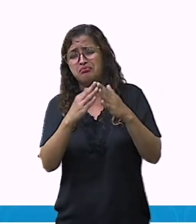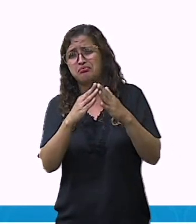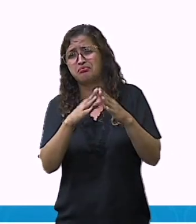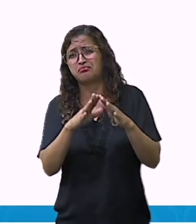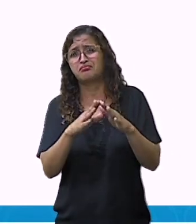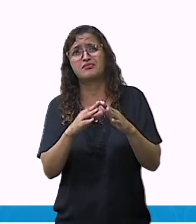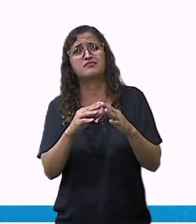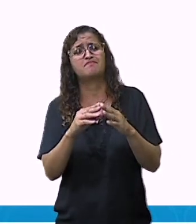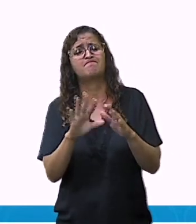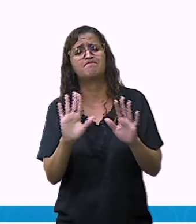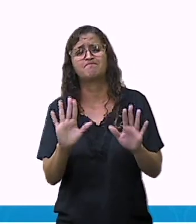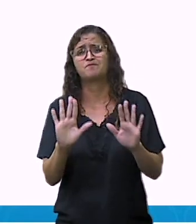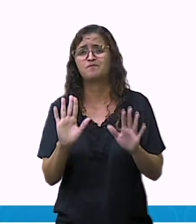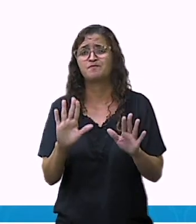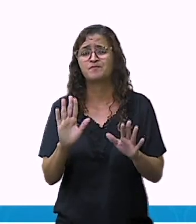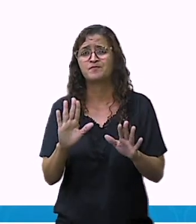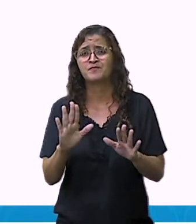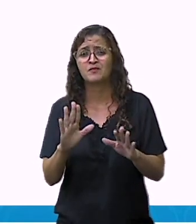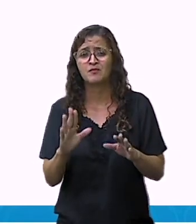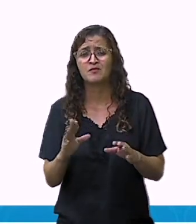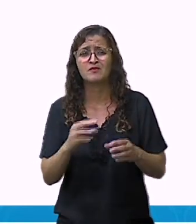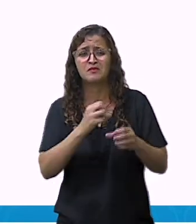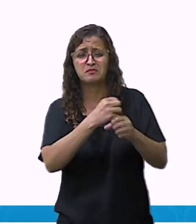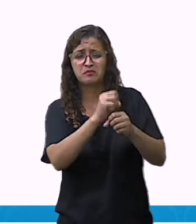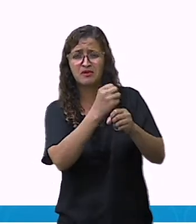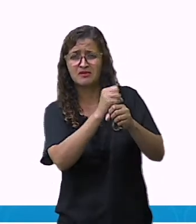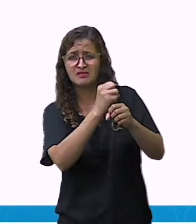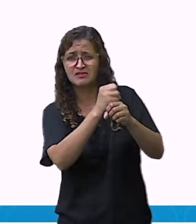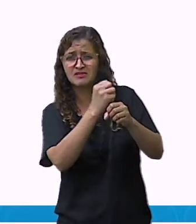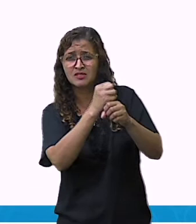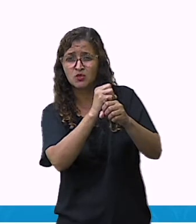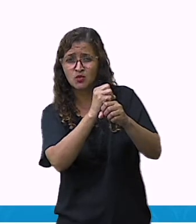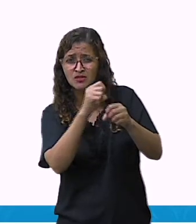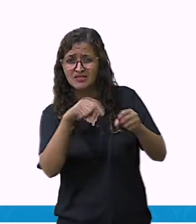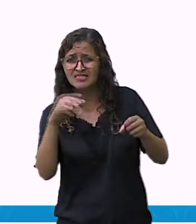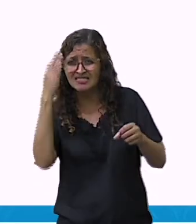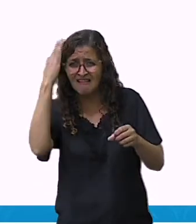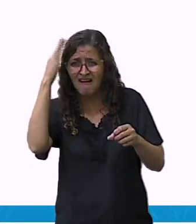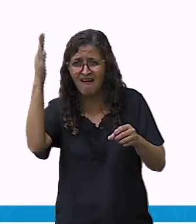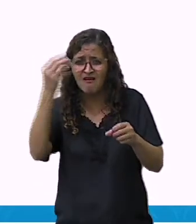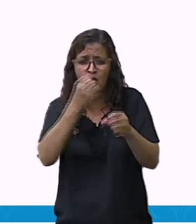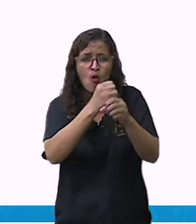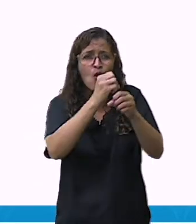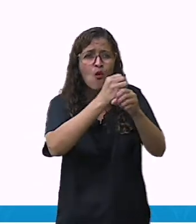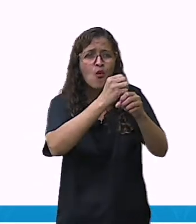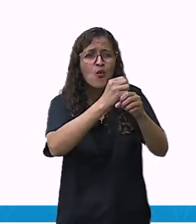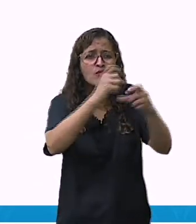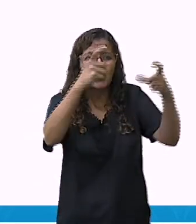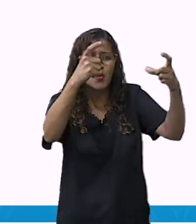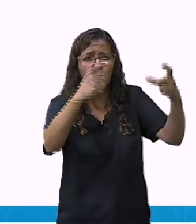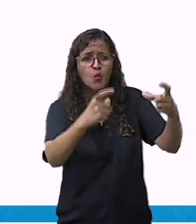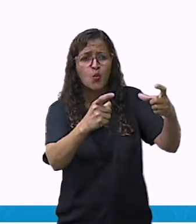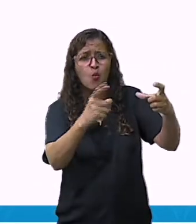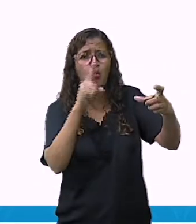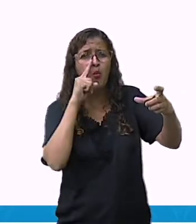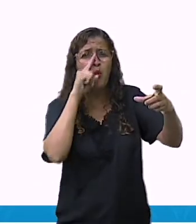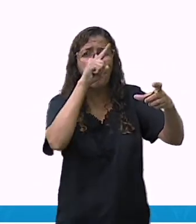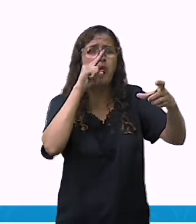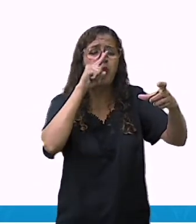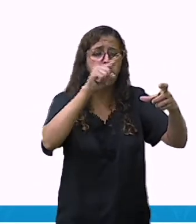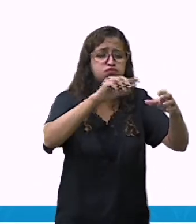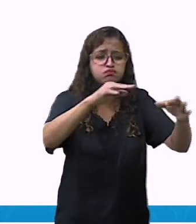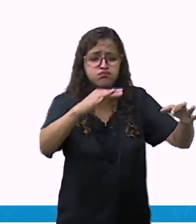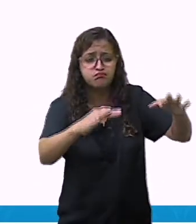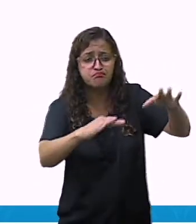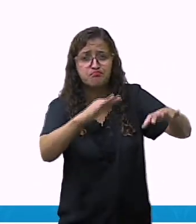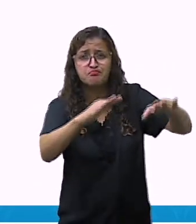construída em barranco, a parede sempre descasca e ela fica